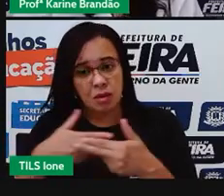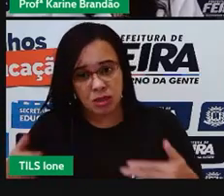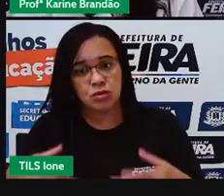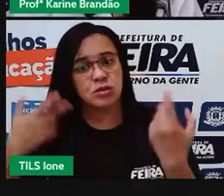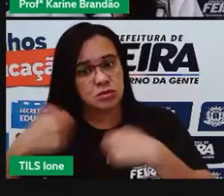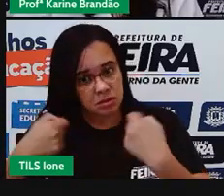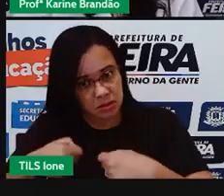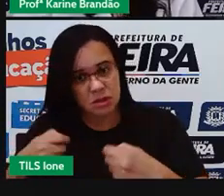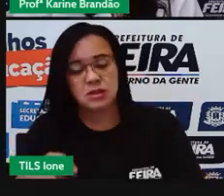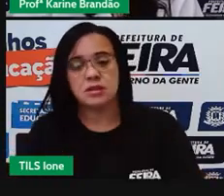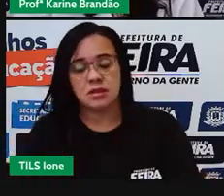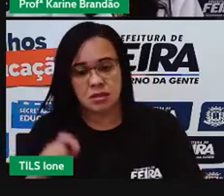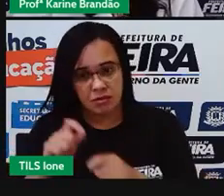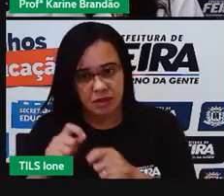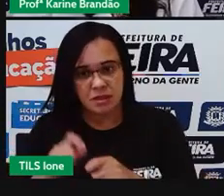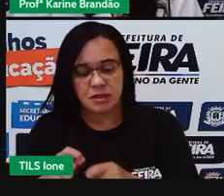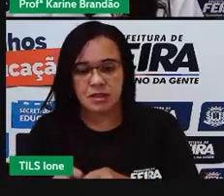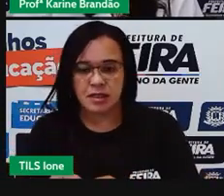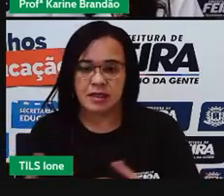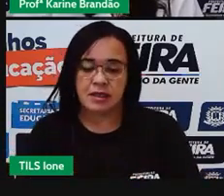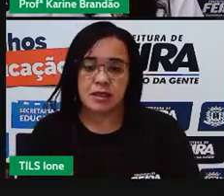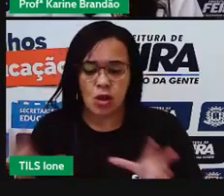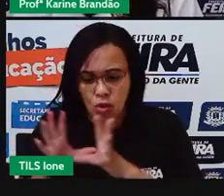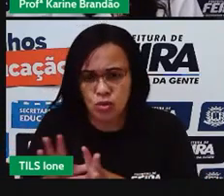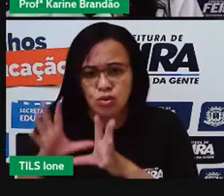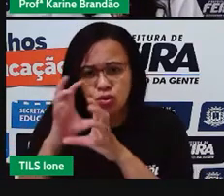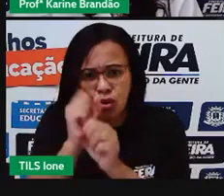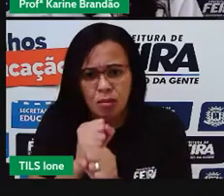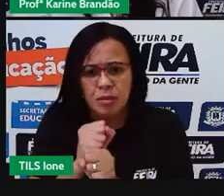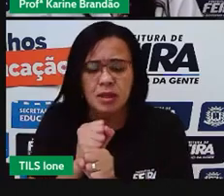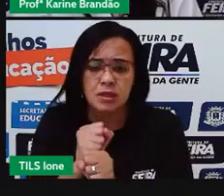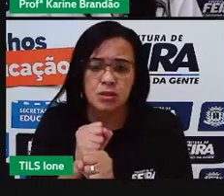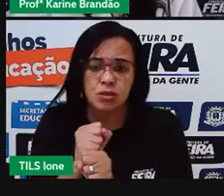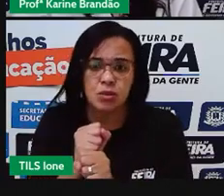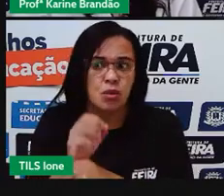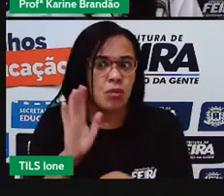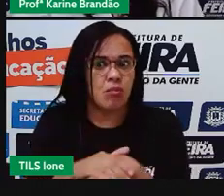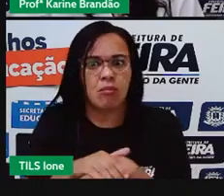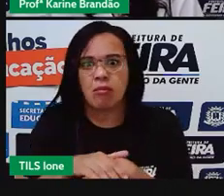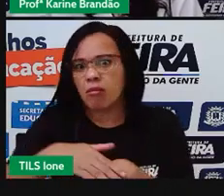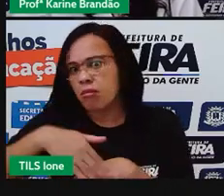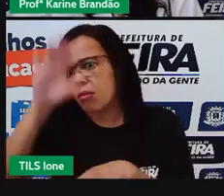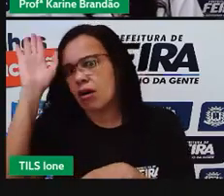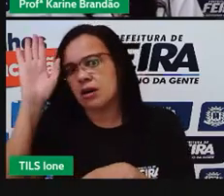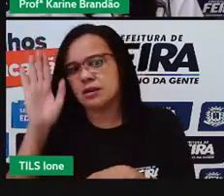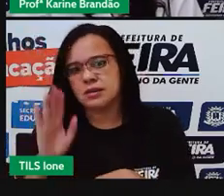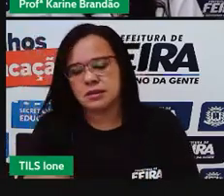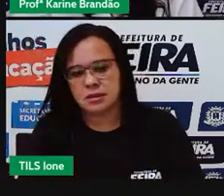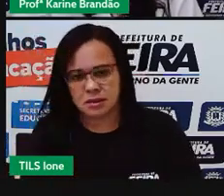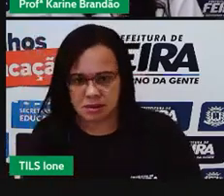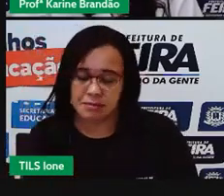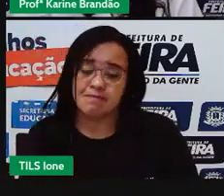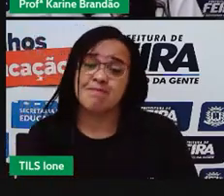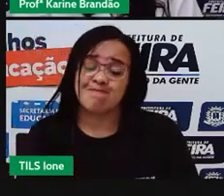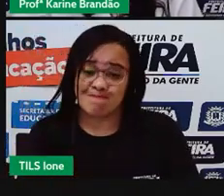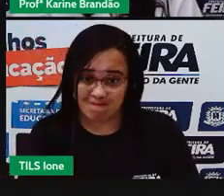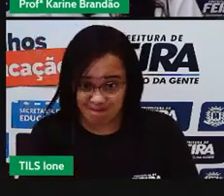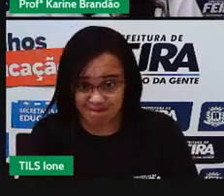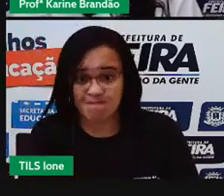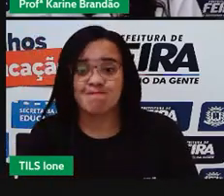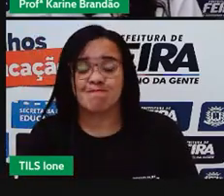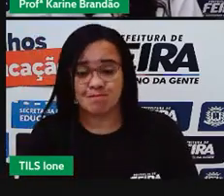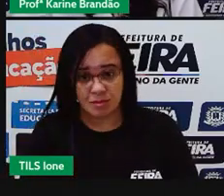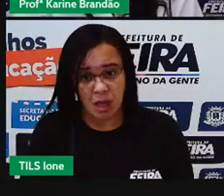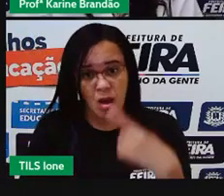igual isso daqui a quê? A 3,1 milhões de litros de água usada. Isso, então, equivale a 1 quilo de